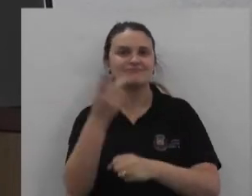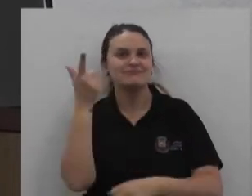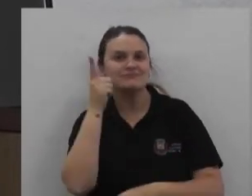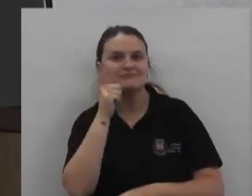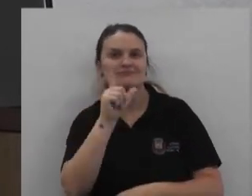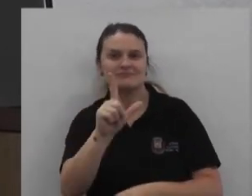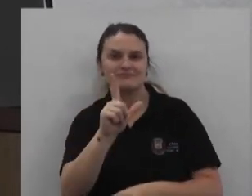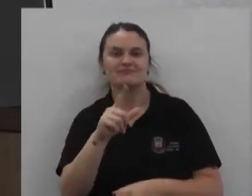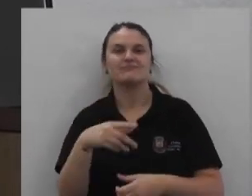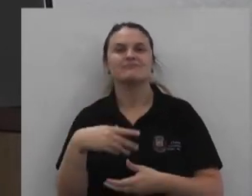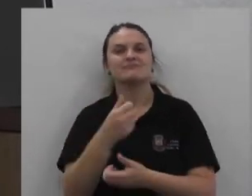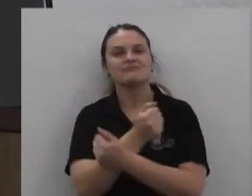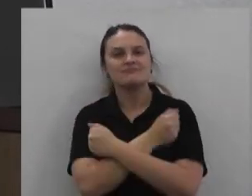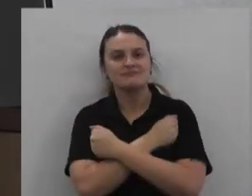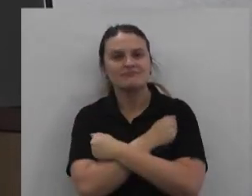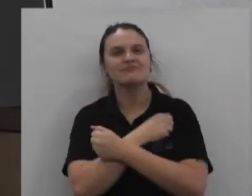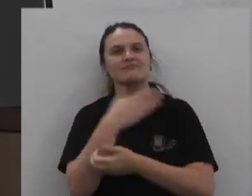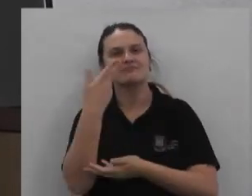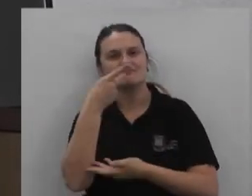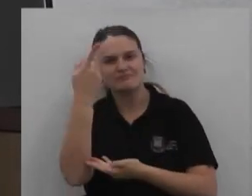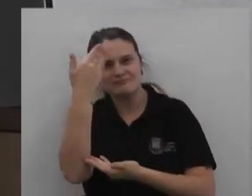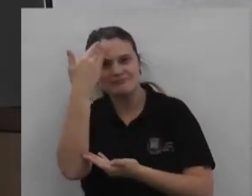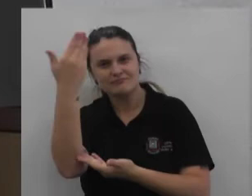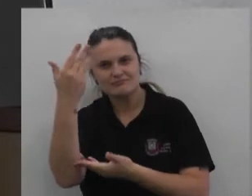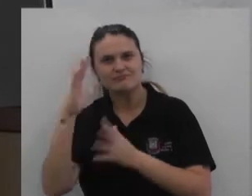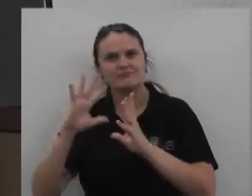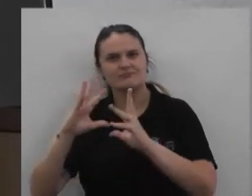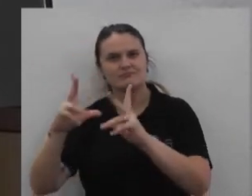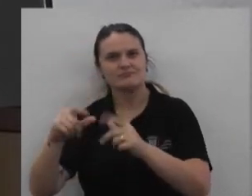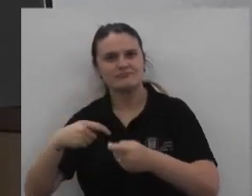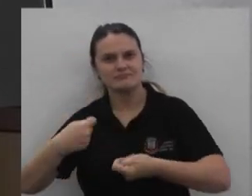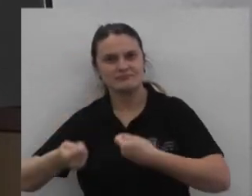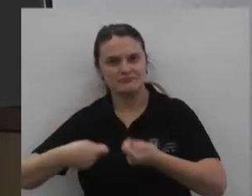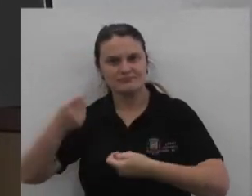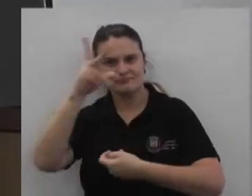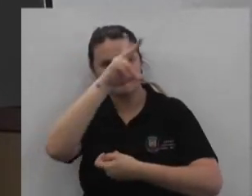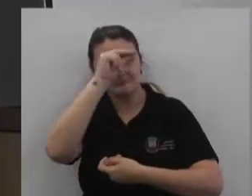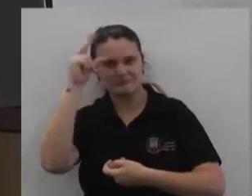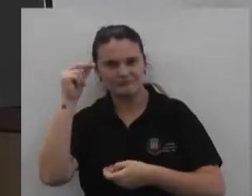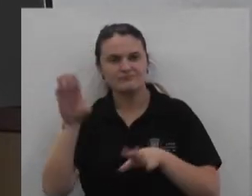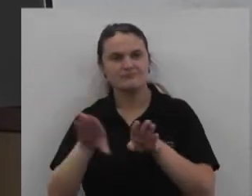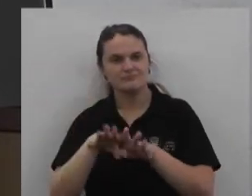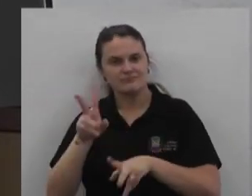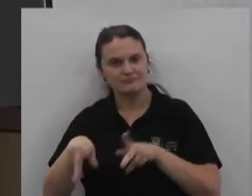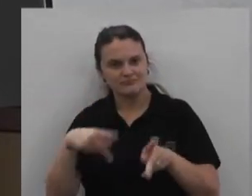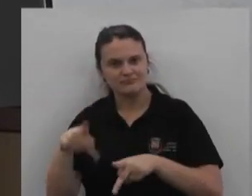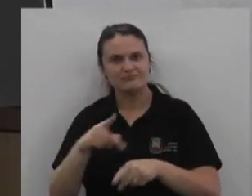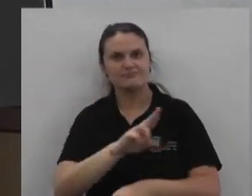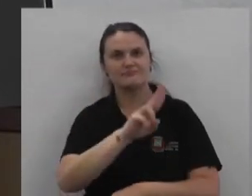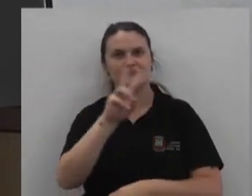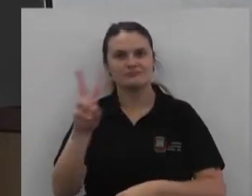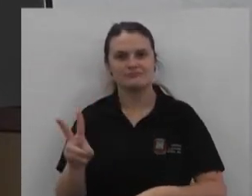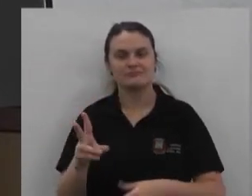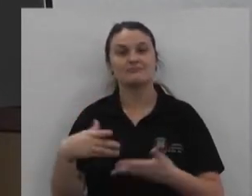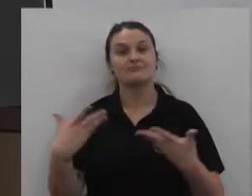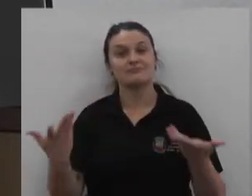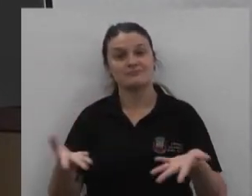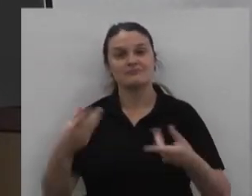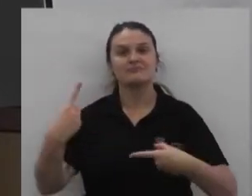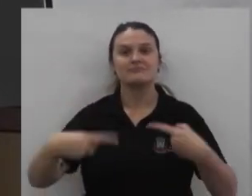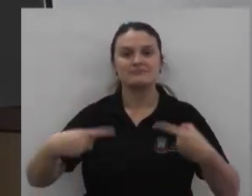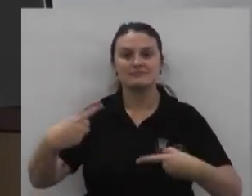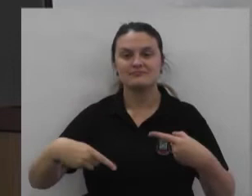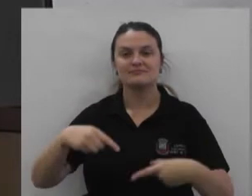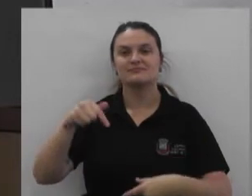receberam Que leva o nosso abraço O agradecimento De toda a administração E toda a população De União da Vitória Estamos